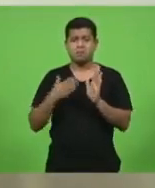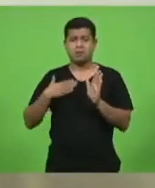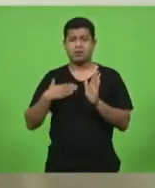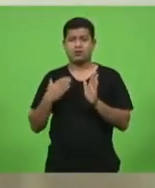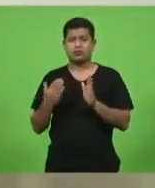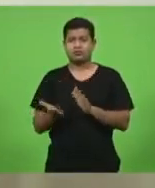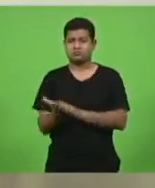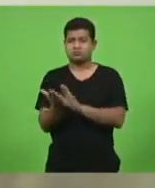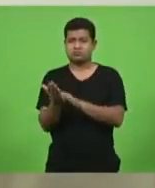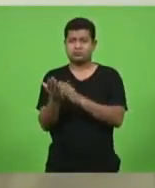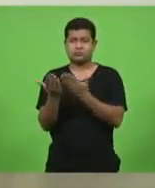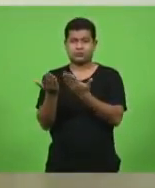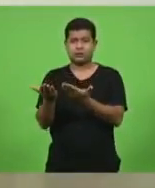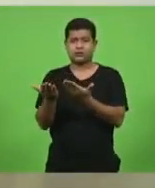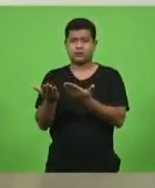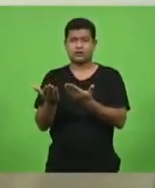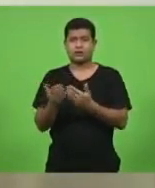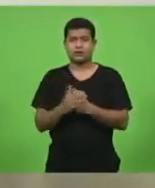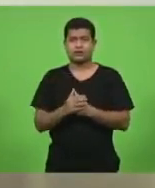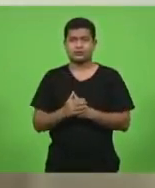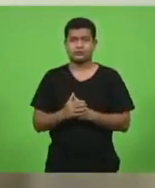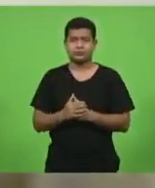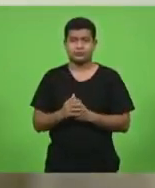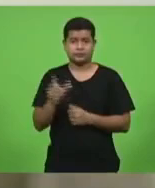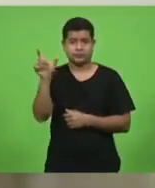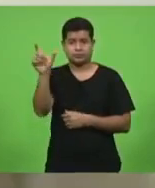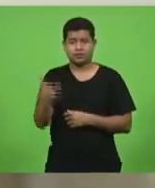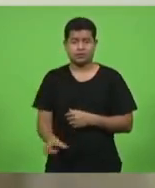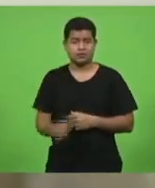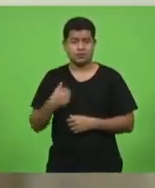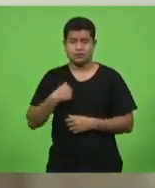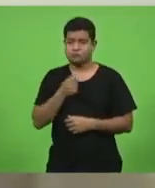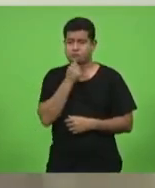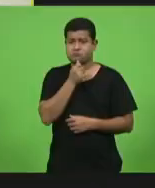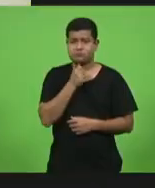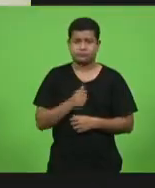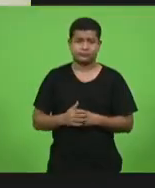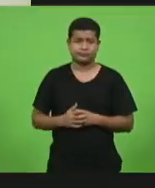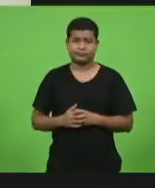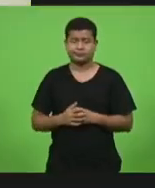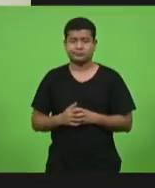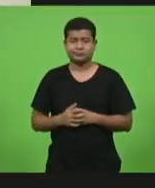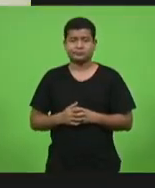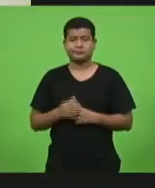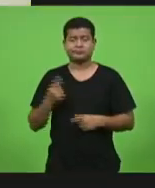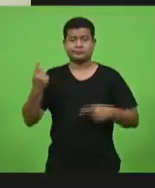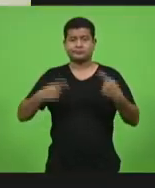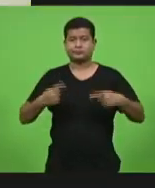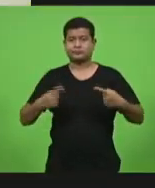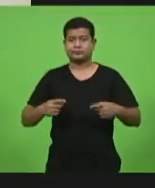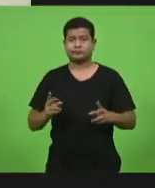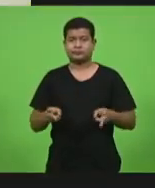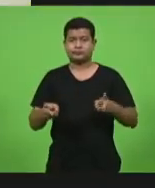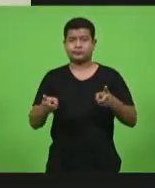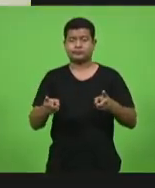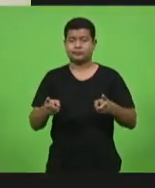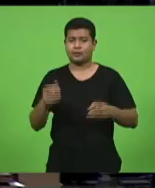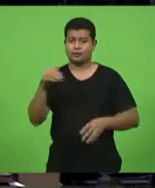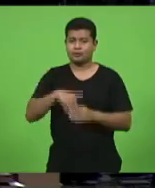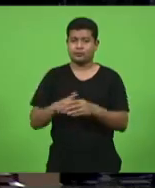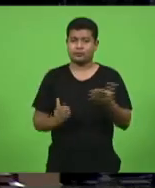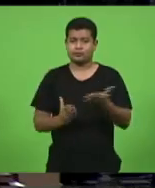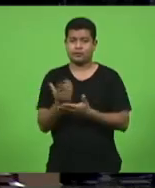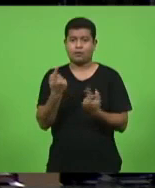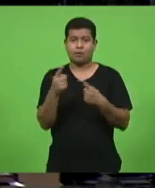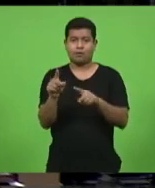aplausos aquilo e a pessoa que eu não conheço obrigado em discussão continua em votação com o voto contrário